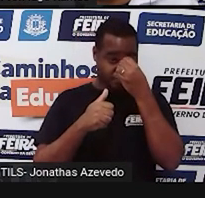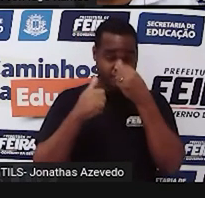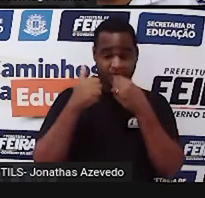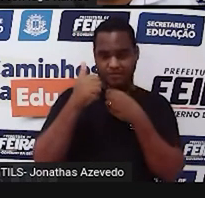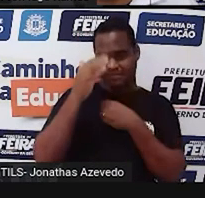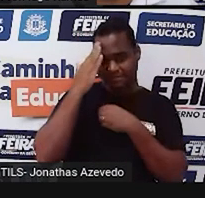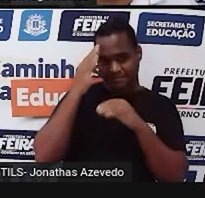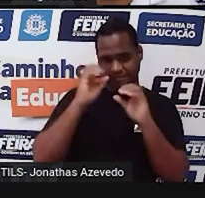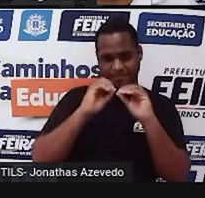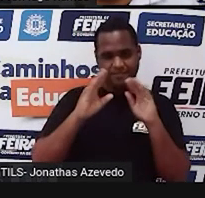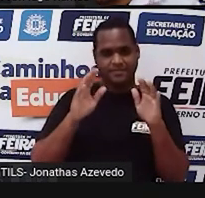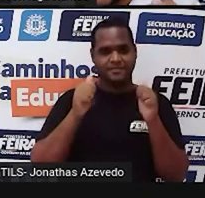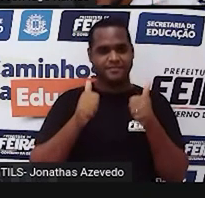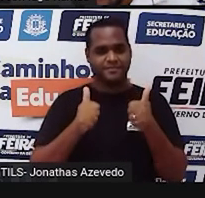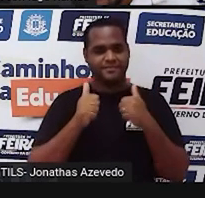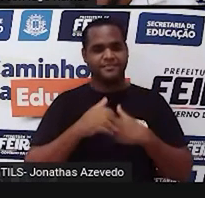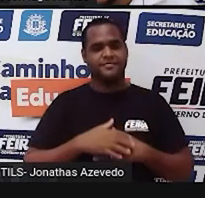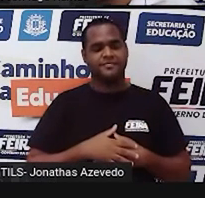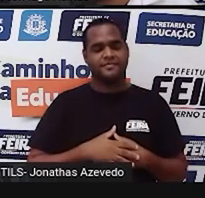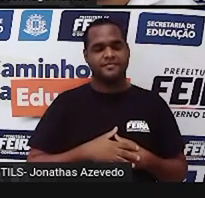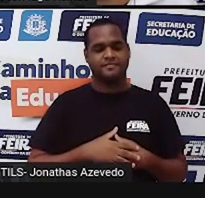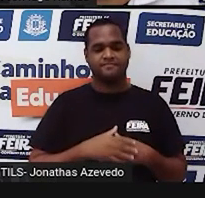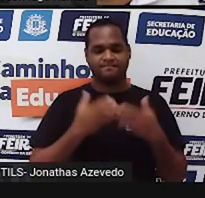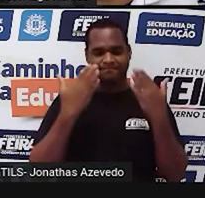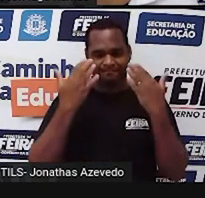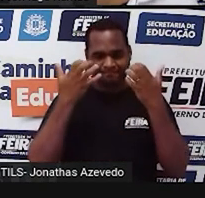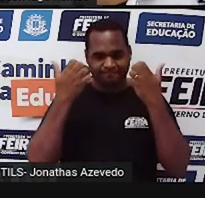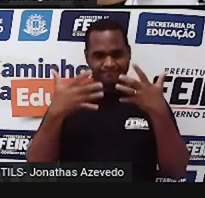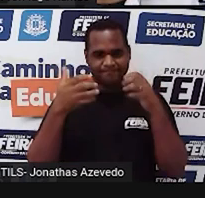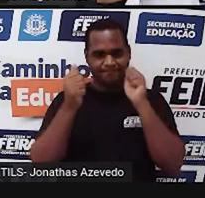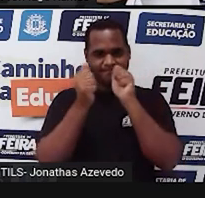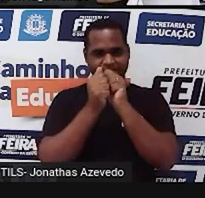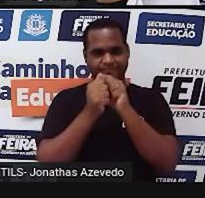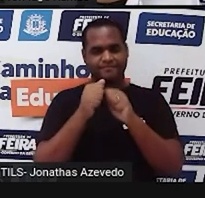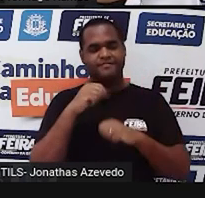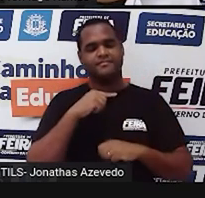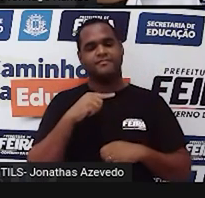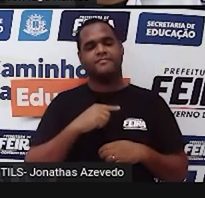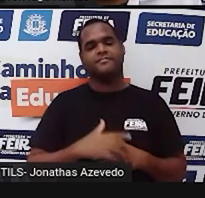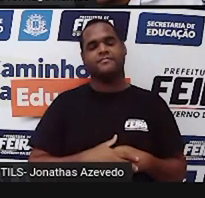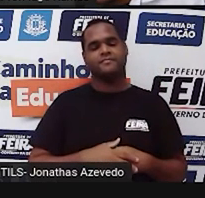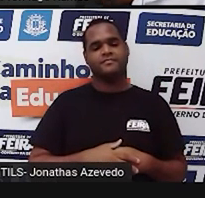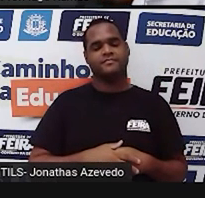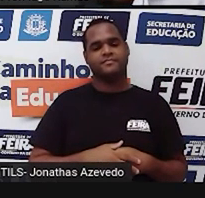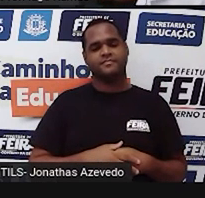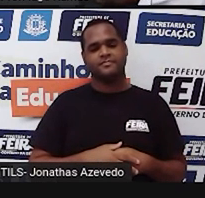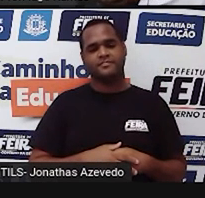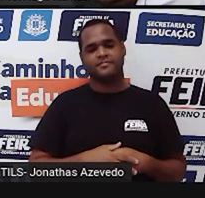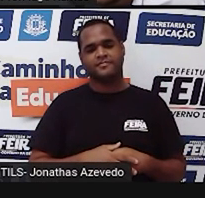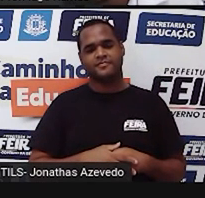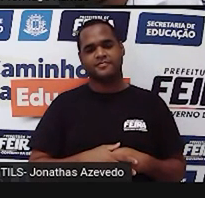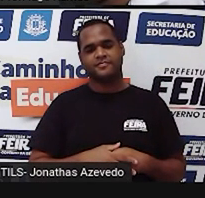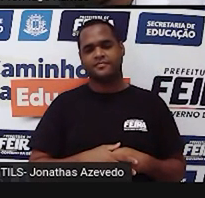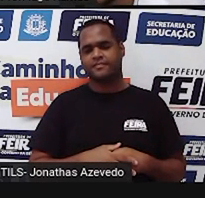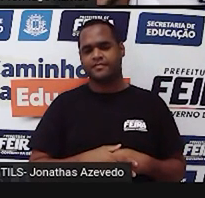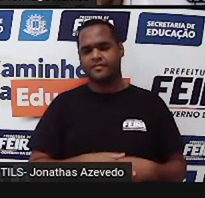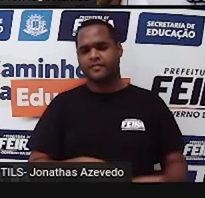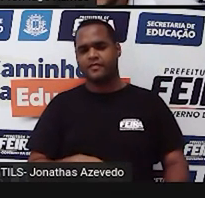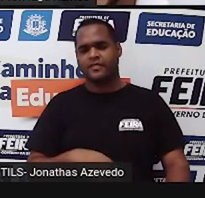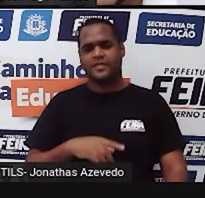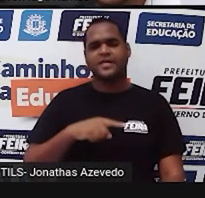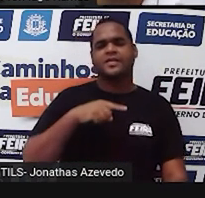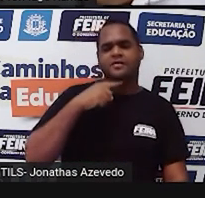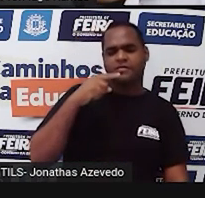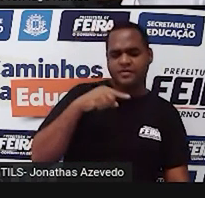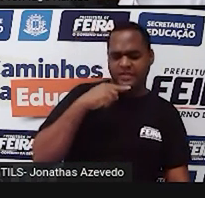Tranquilão, né? Vem aqui comigo, né? Bom, ficou alguma